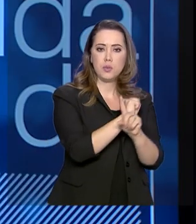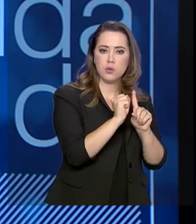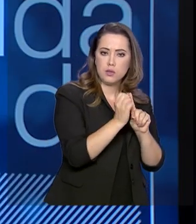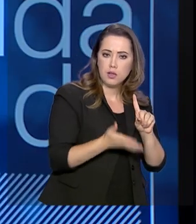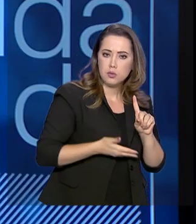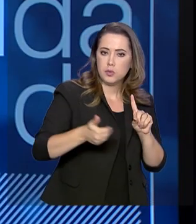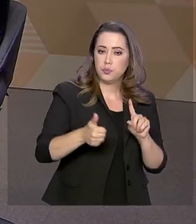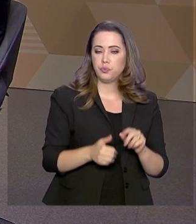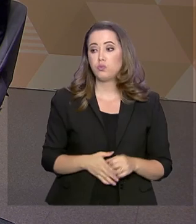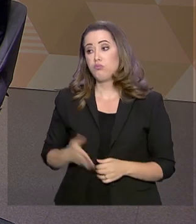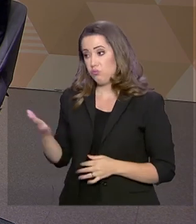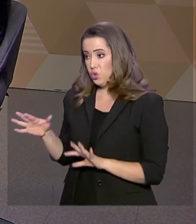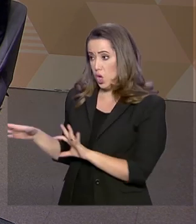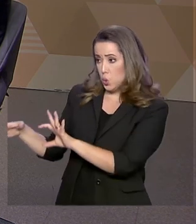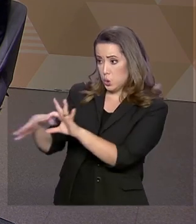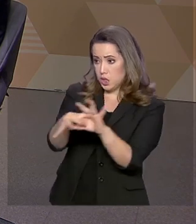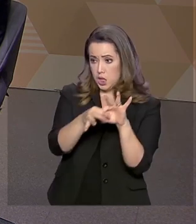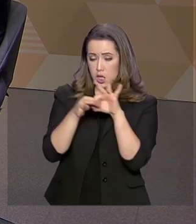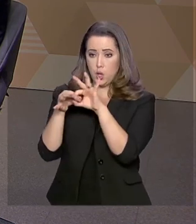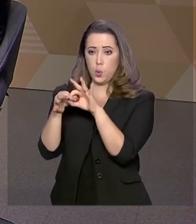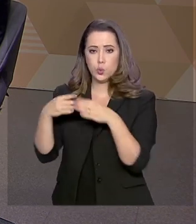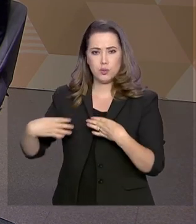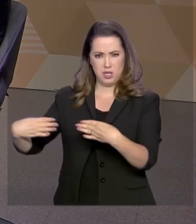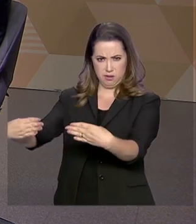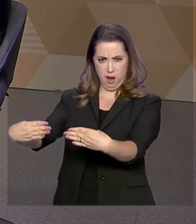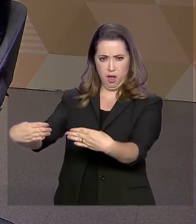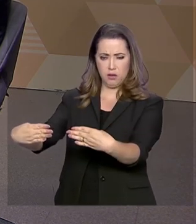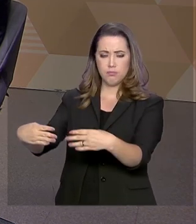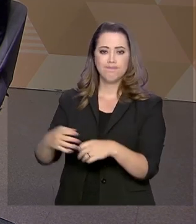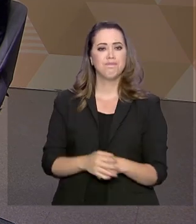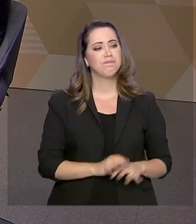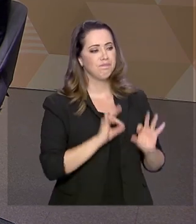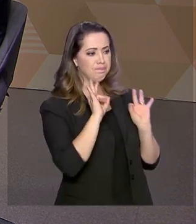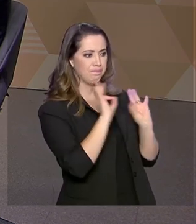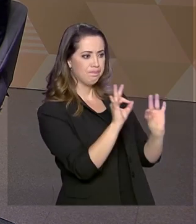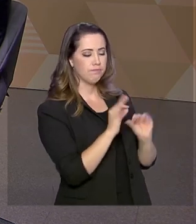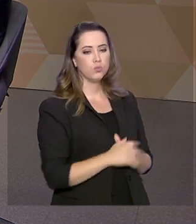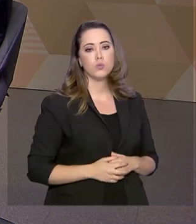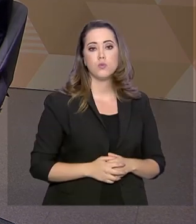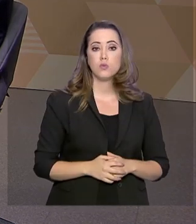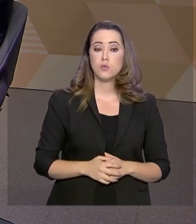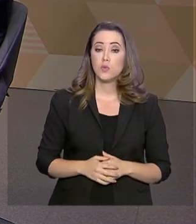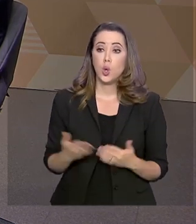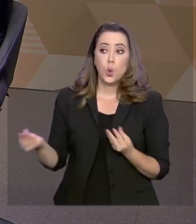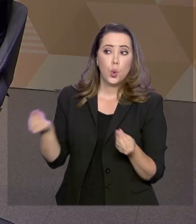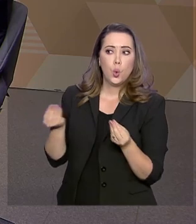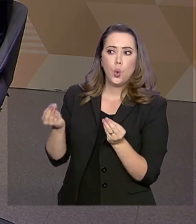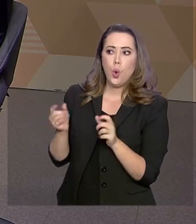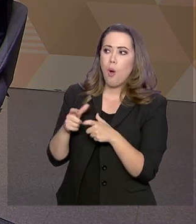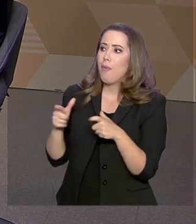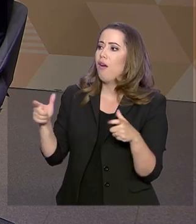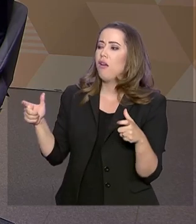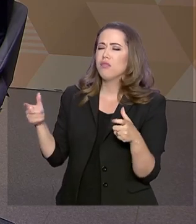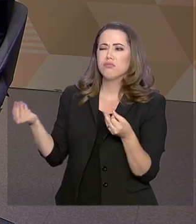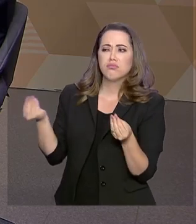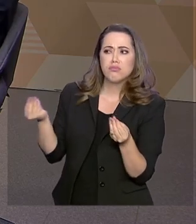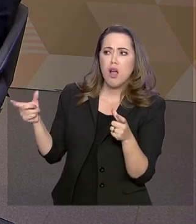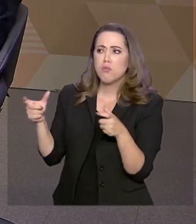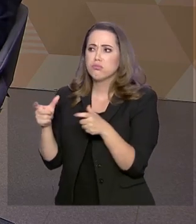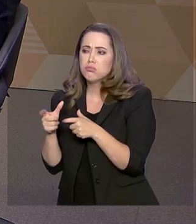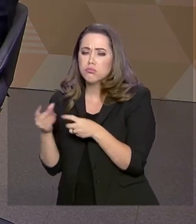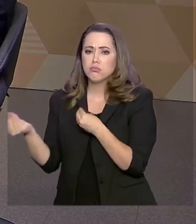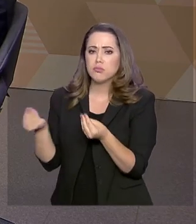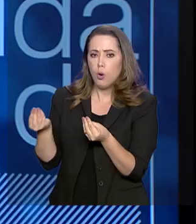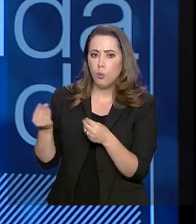Uma sinergia entre os ministérios também. Perfeitamente. E a dimensão da estrutura? Pois é, a dimensão da estrutura, ela deve ser uma